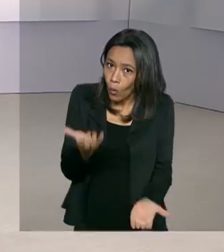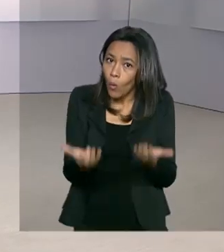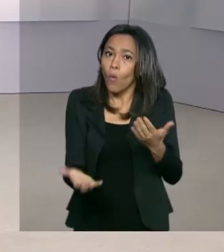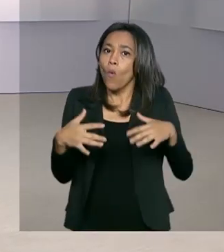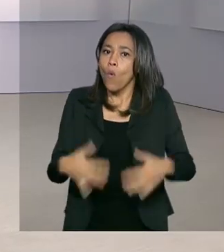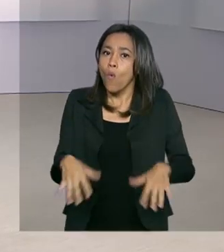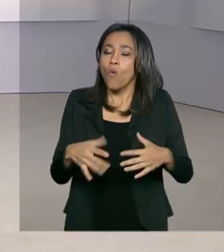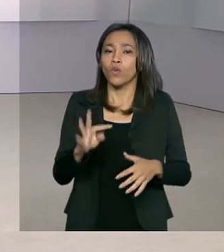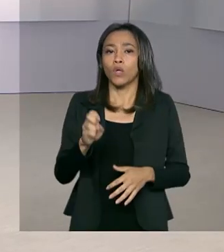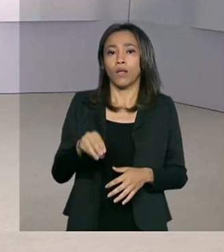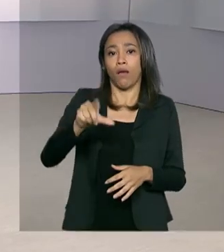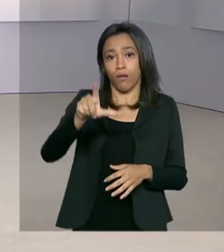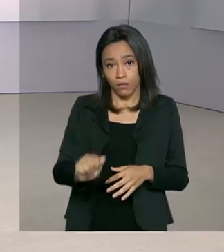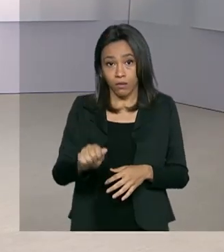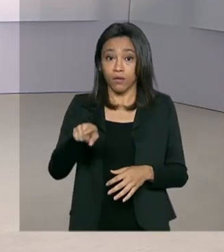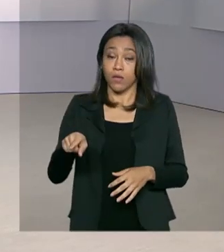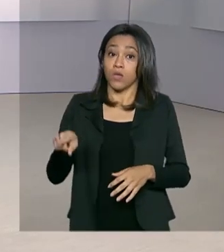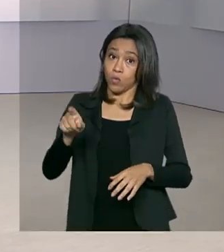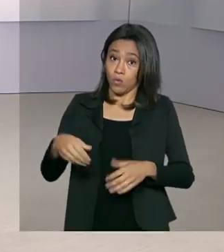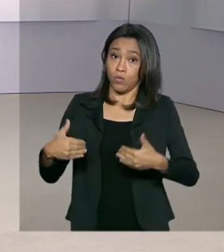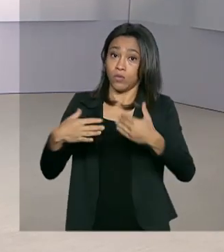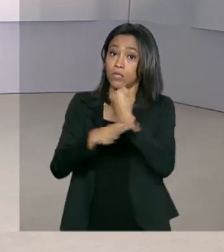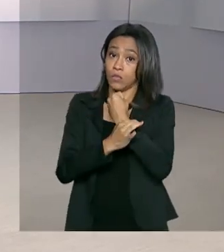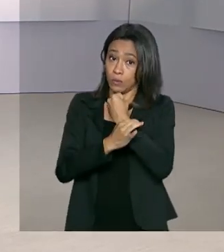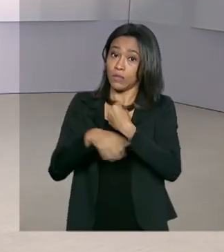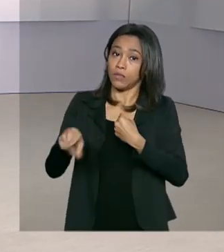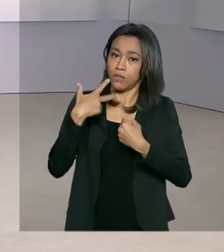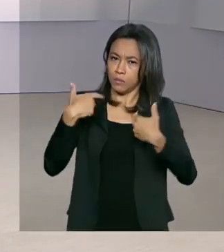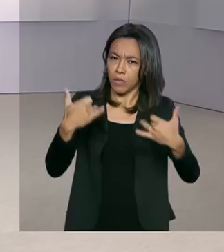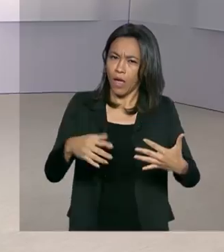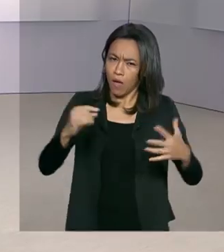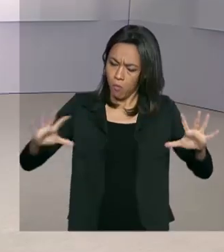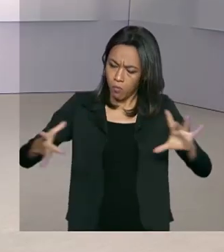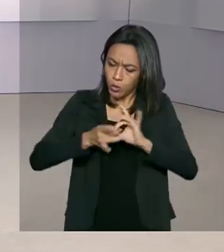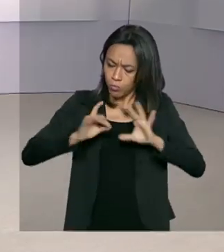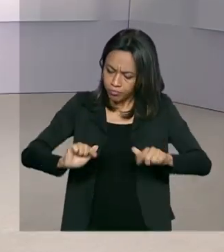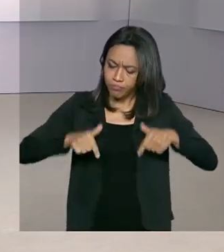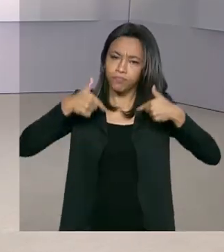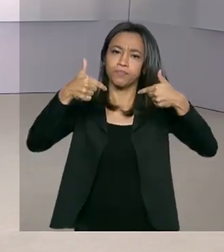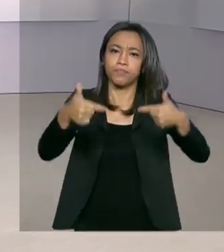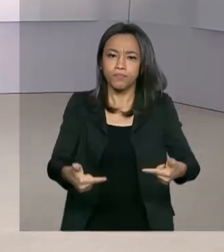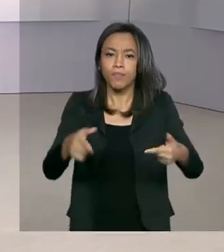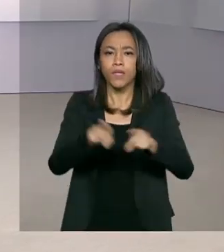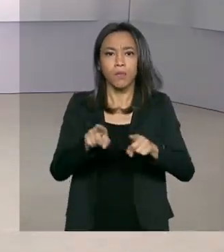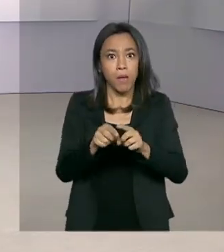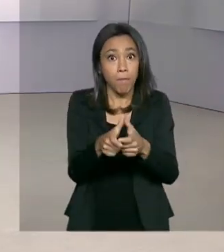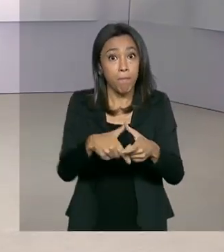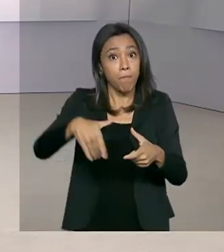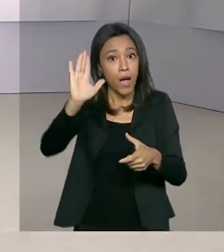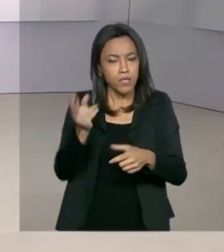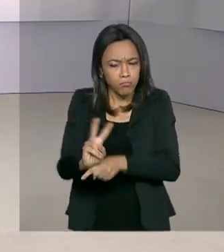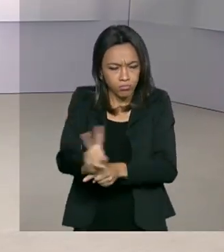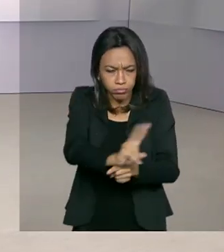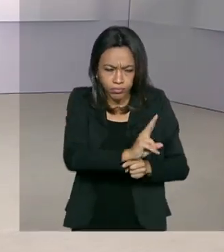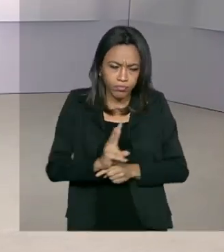da Justiça e Segurança Pública, resultado da integração das forças de segurança e também de um aumento da fiscalização após